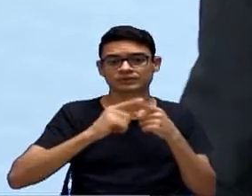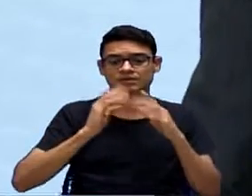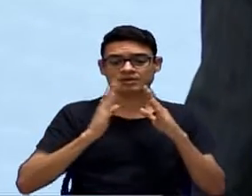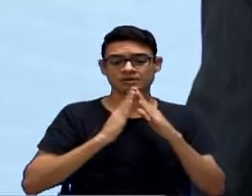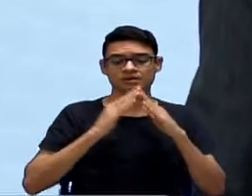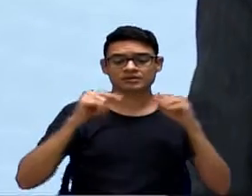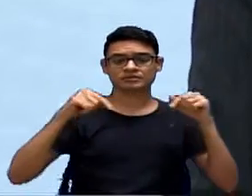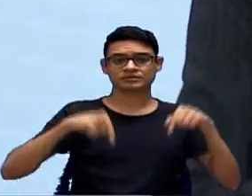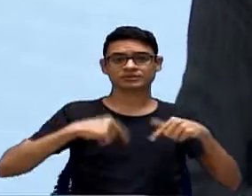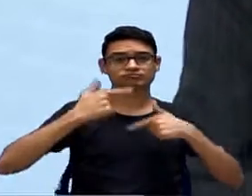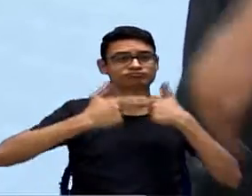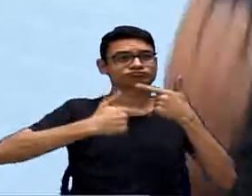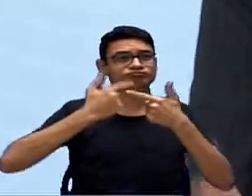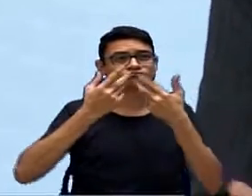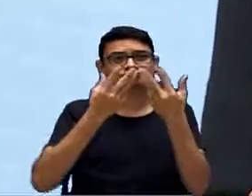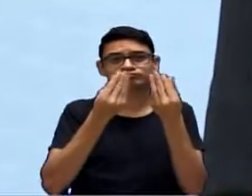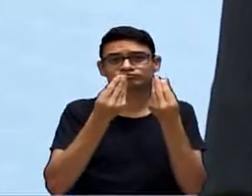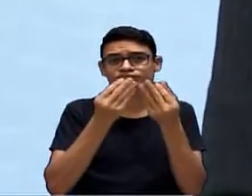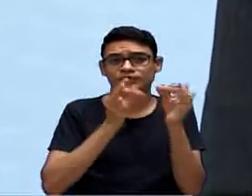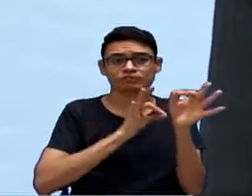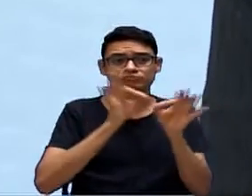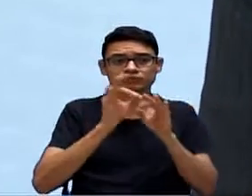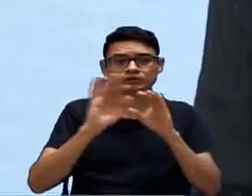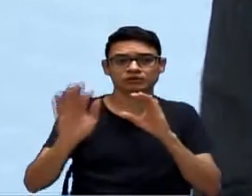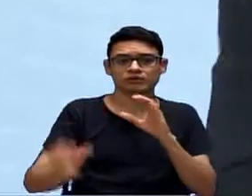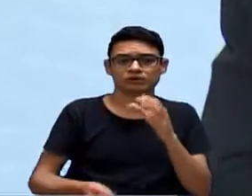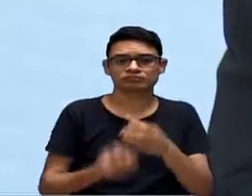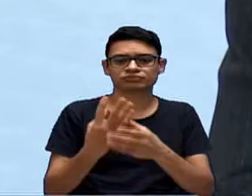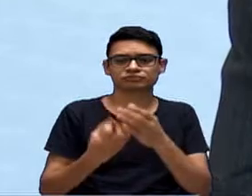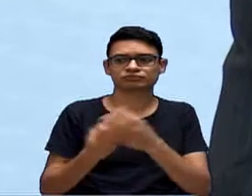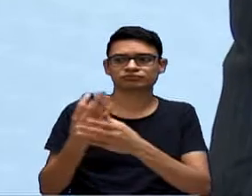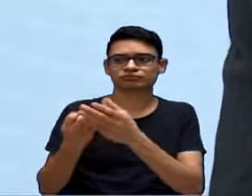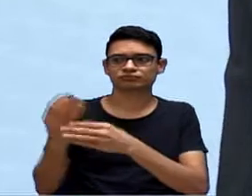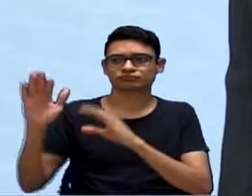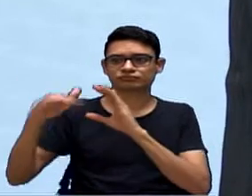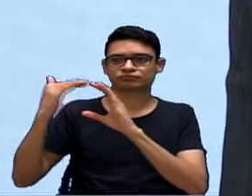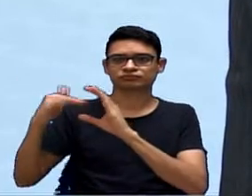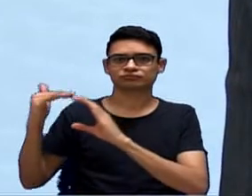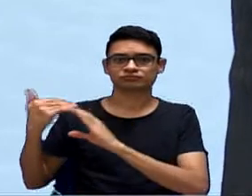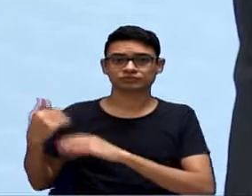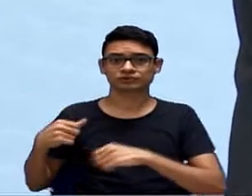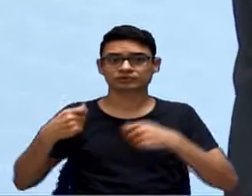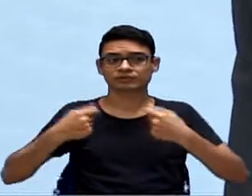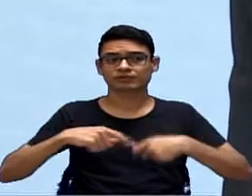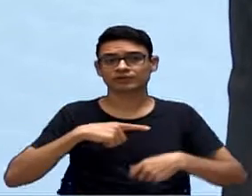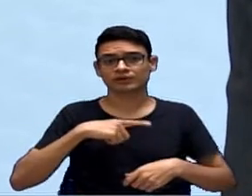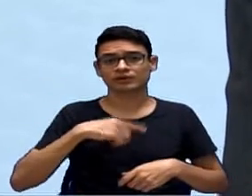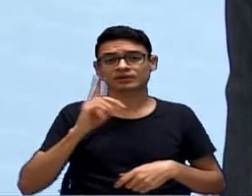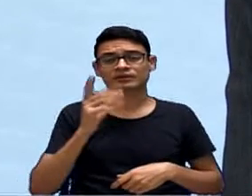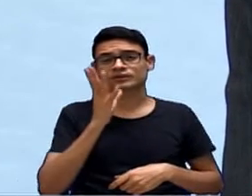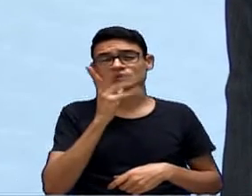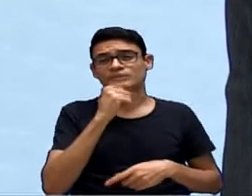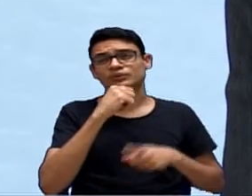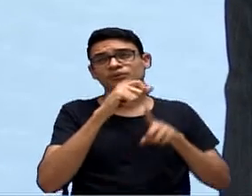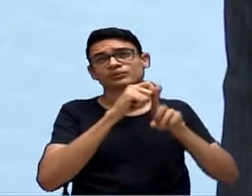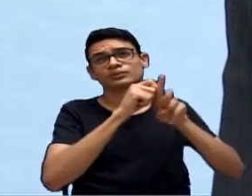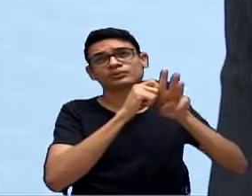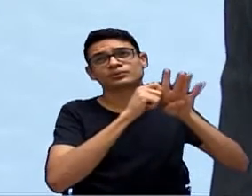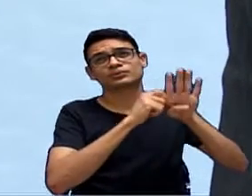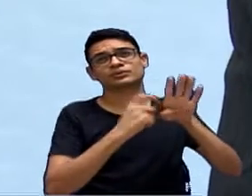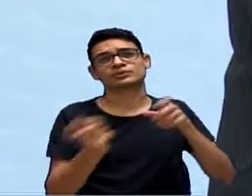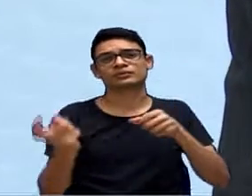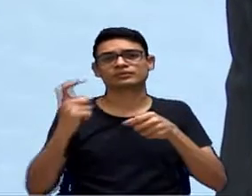diversos trabalhos, muitos projetos surgindo, e nós estamos aí com uma morosidade de meses para voltar à votação.